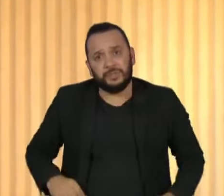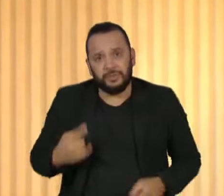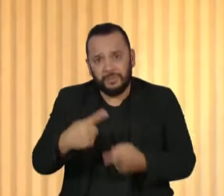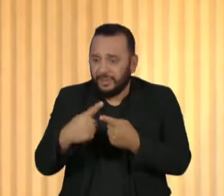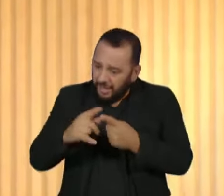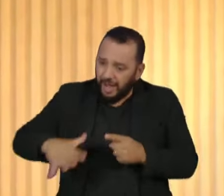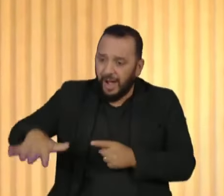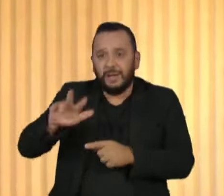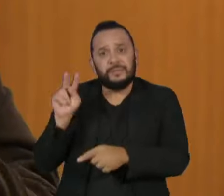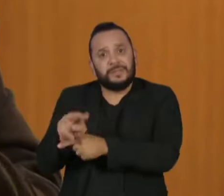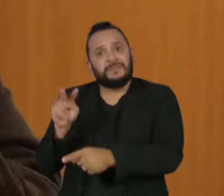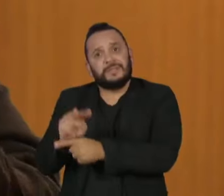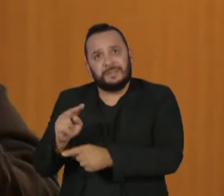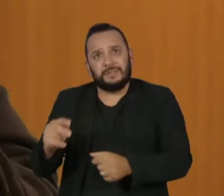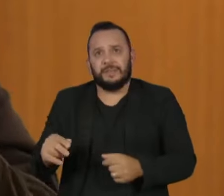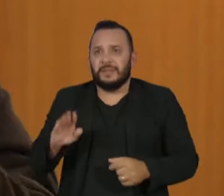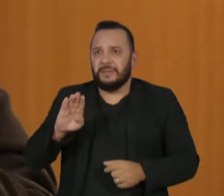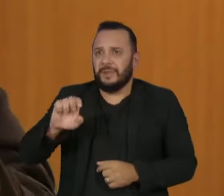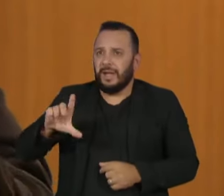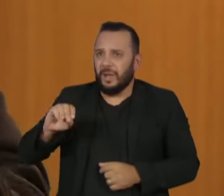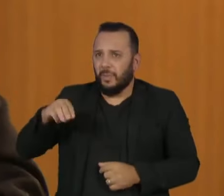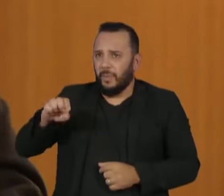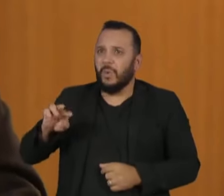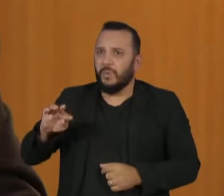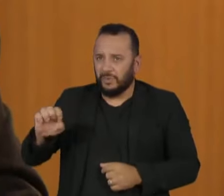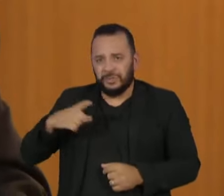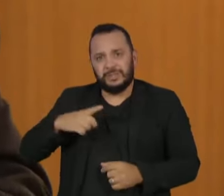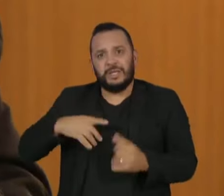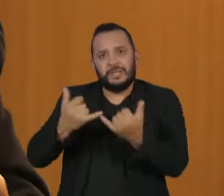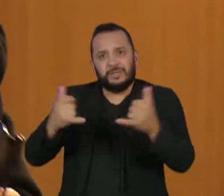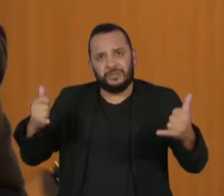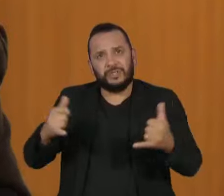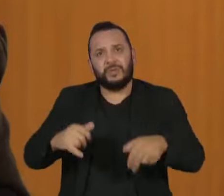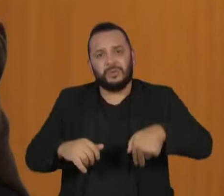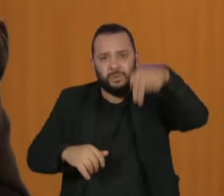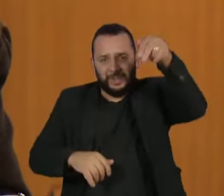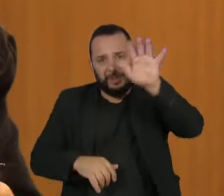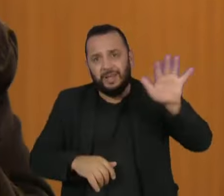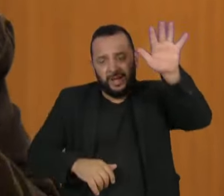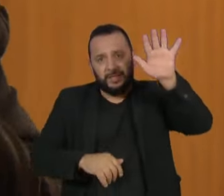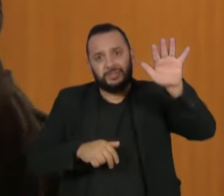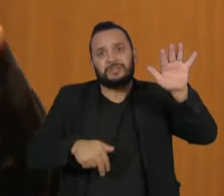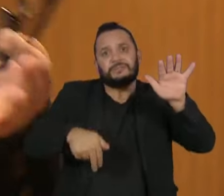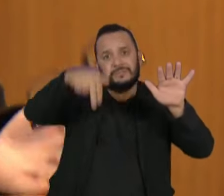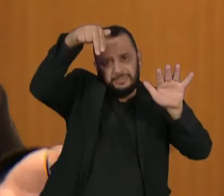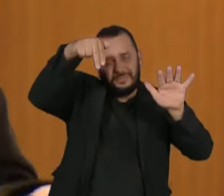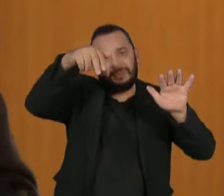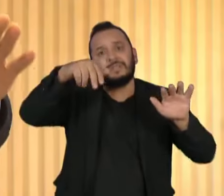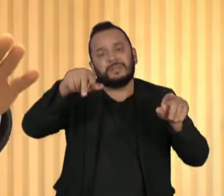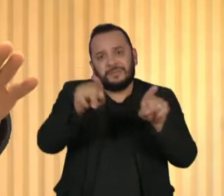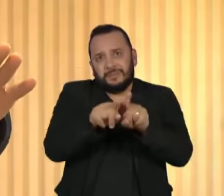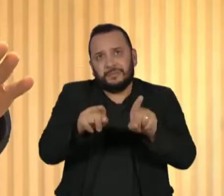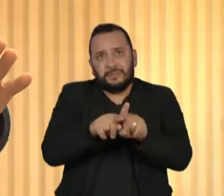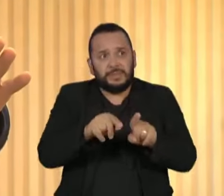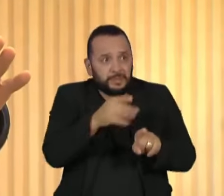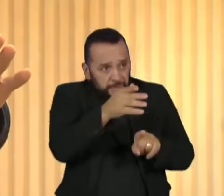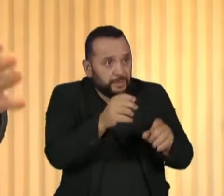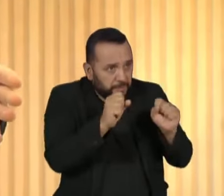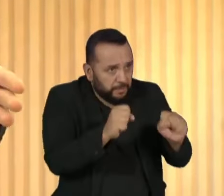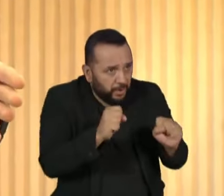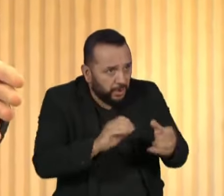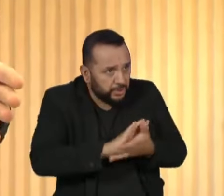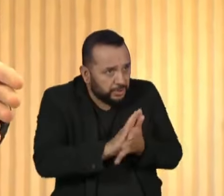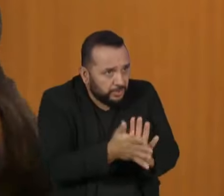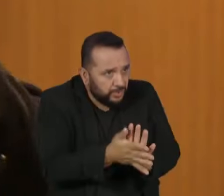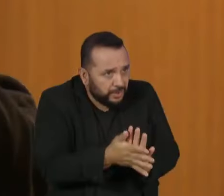preservação permanente pode ter... Monte ilumina todo o Nordeste, todo o Centro-Oeste e todo o Norte. É a quarta maior Então, para te justificar, então, é isso?